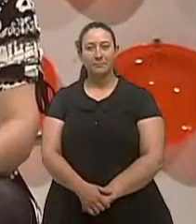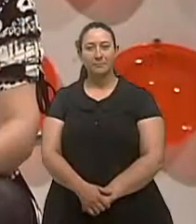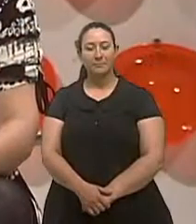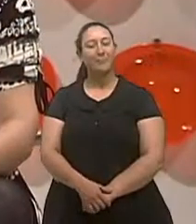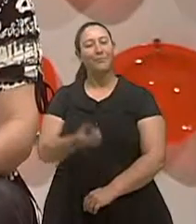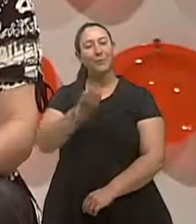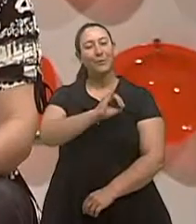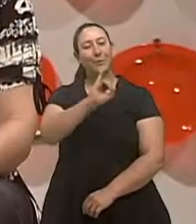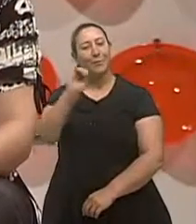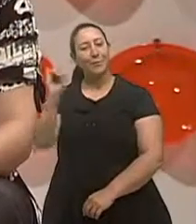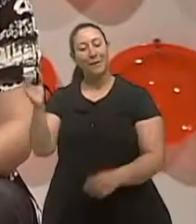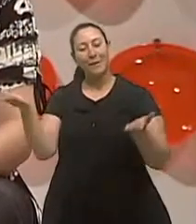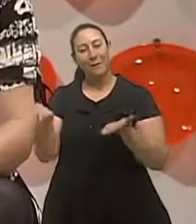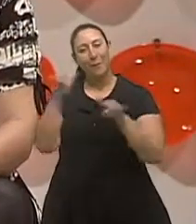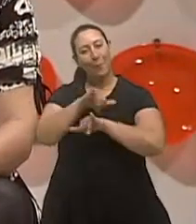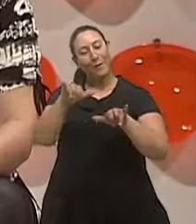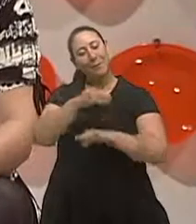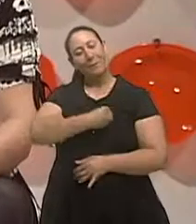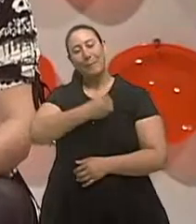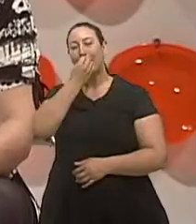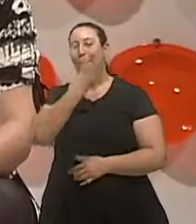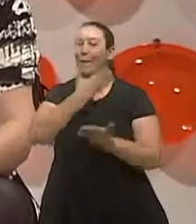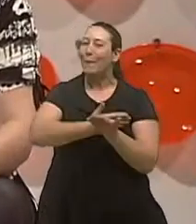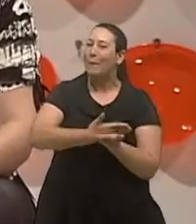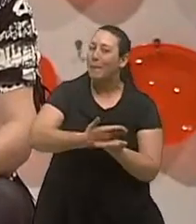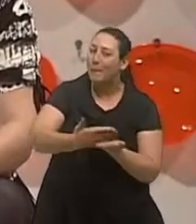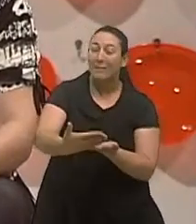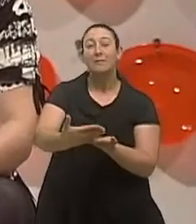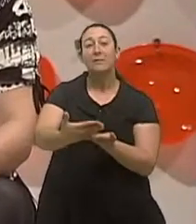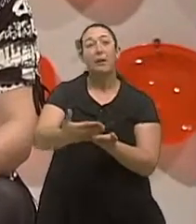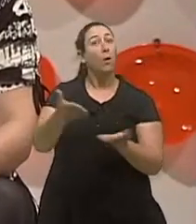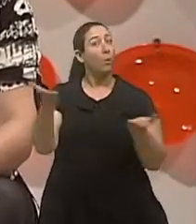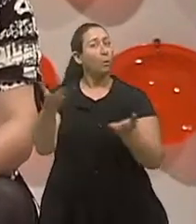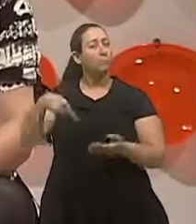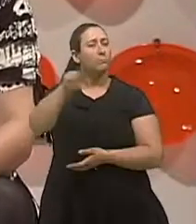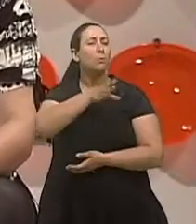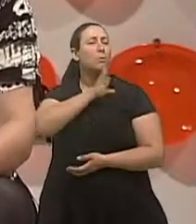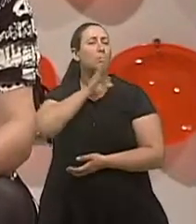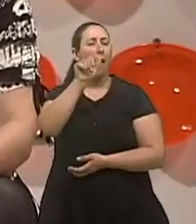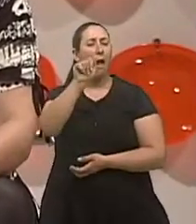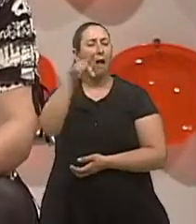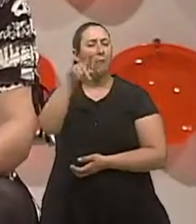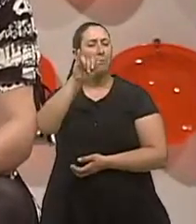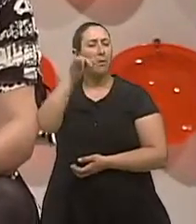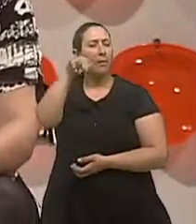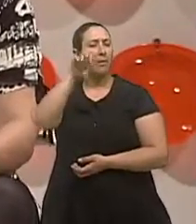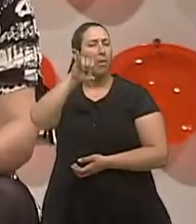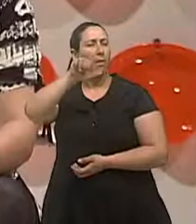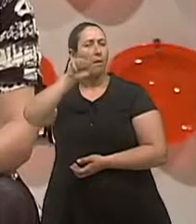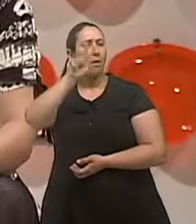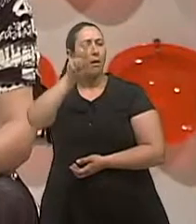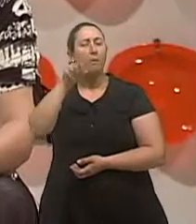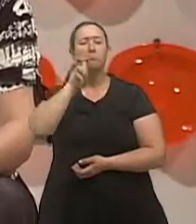Olá, o Viva Bem está começando. Nós vamos falar sobre apneia do sono, um problema de saúde sério que